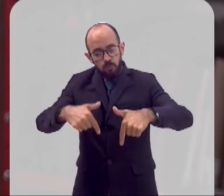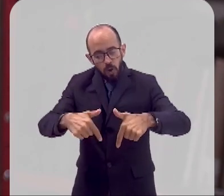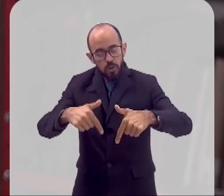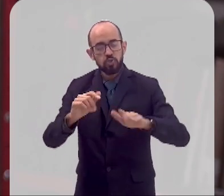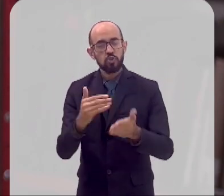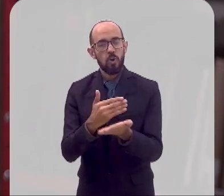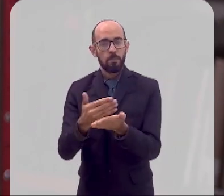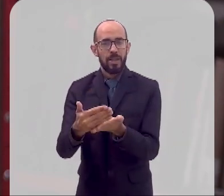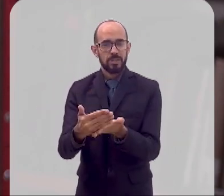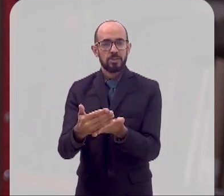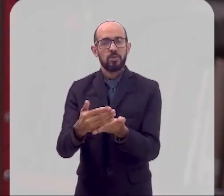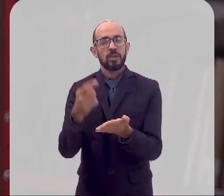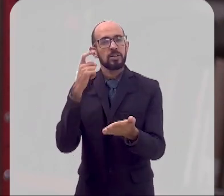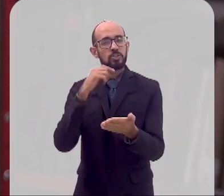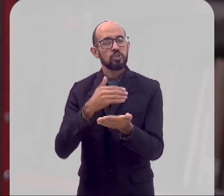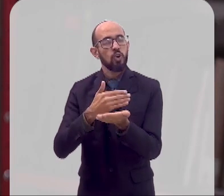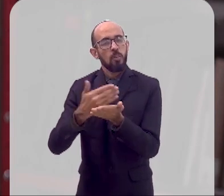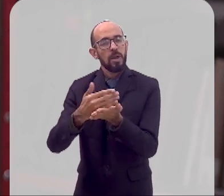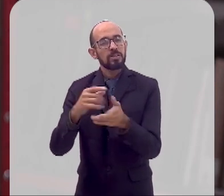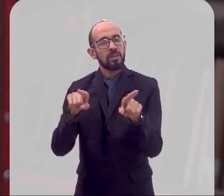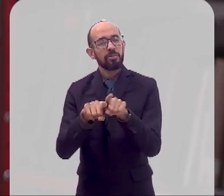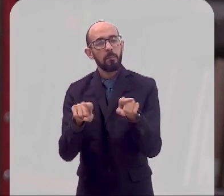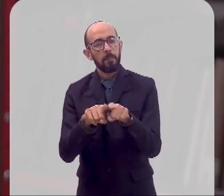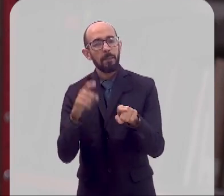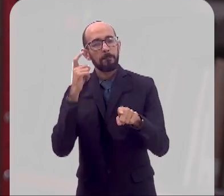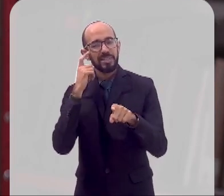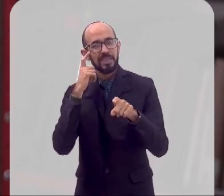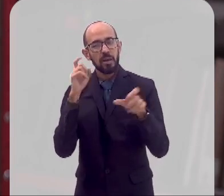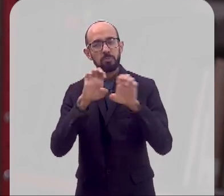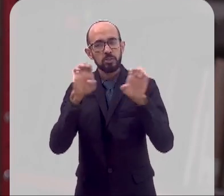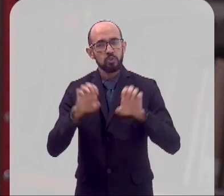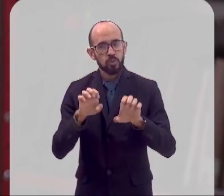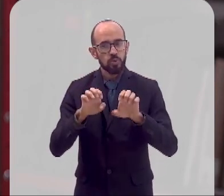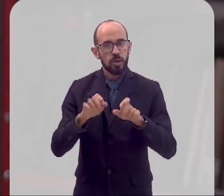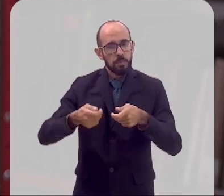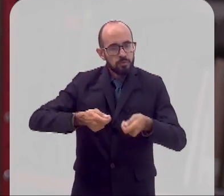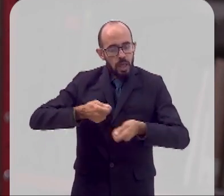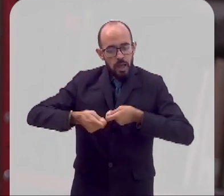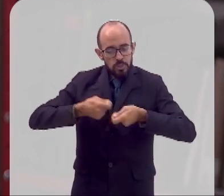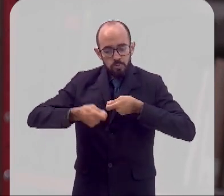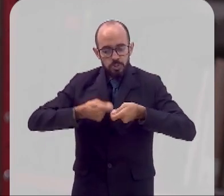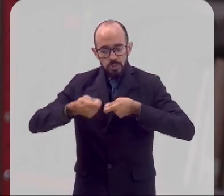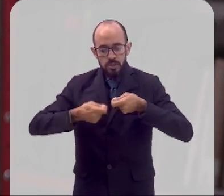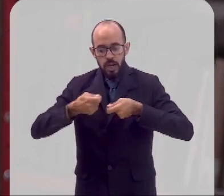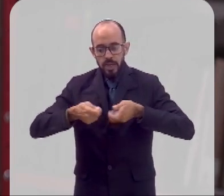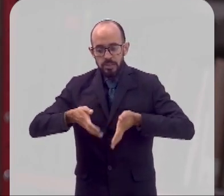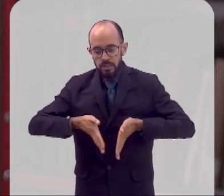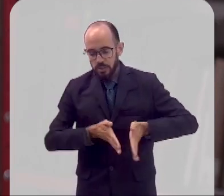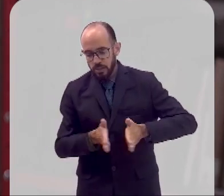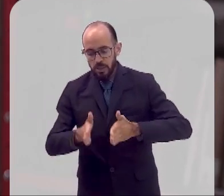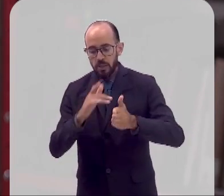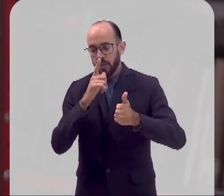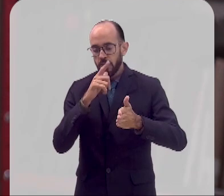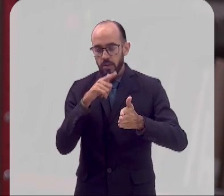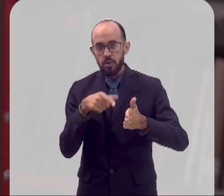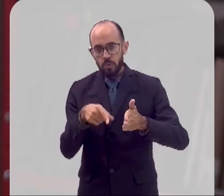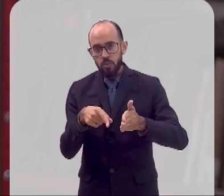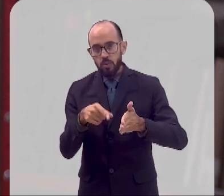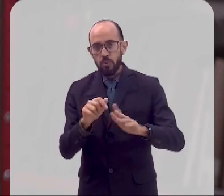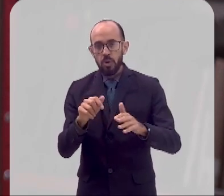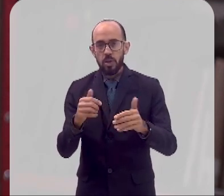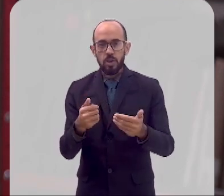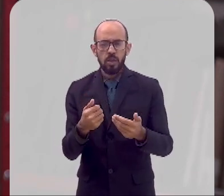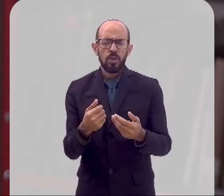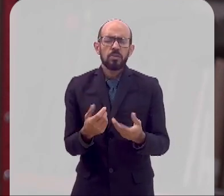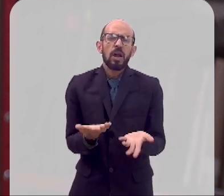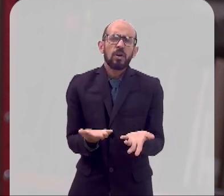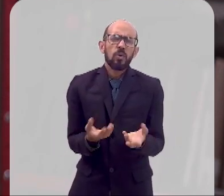vai começar a pensar em criação de infraestrutura mesmo para você manejar esse rio e para você conseguir direcionar. E como